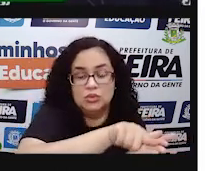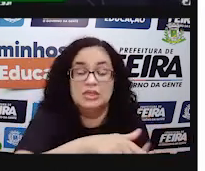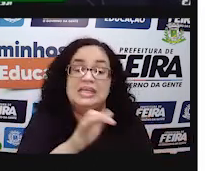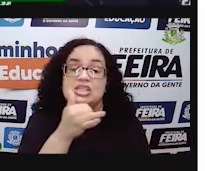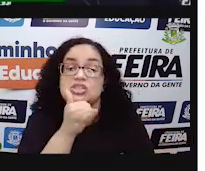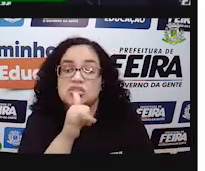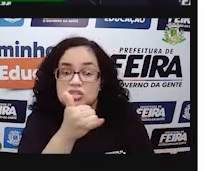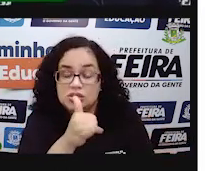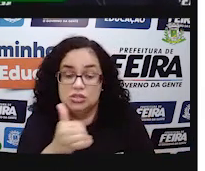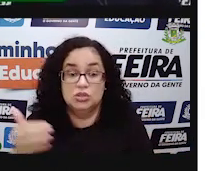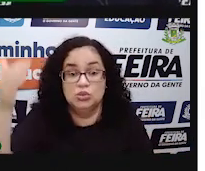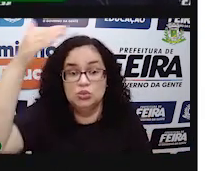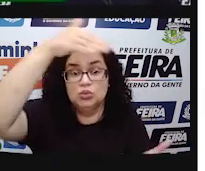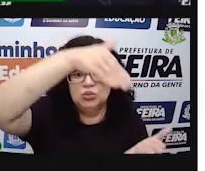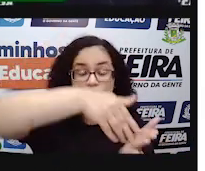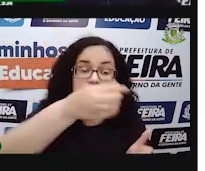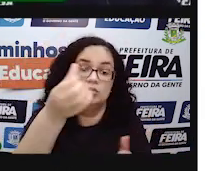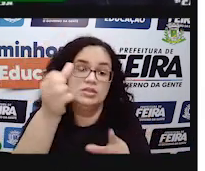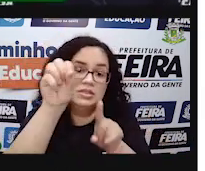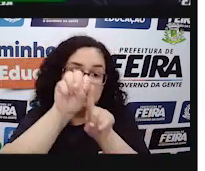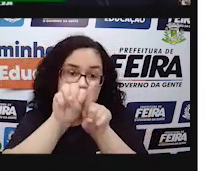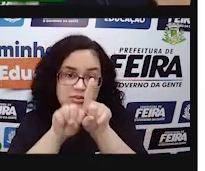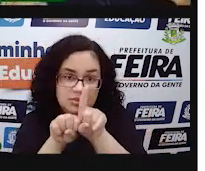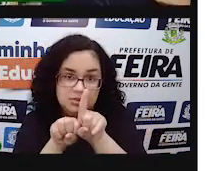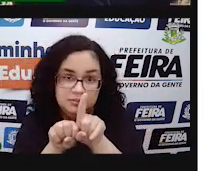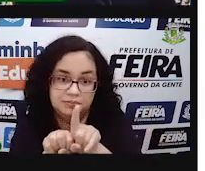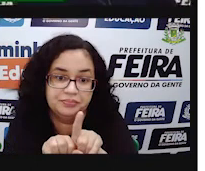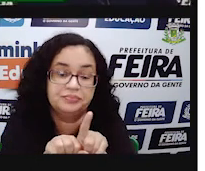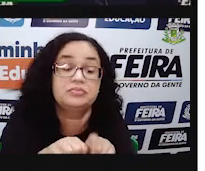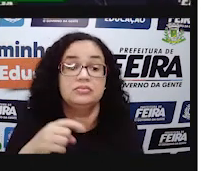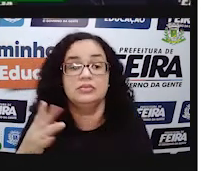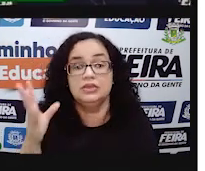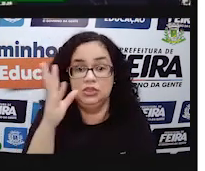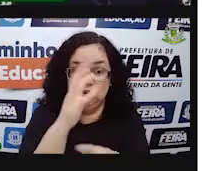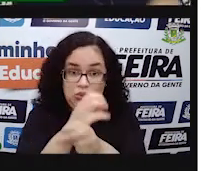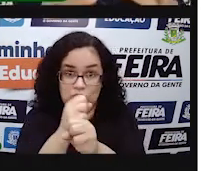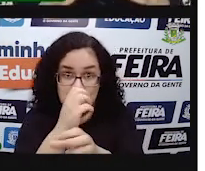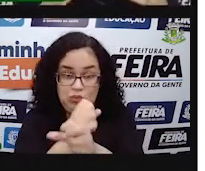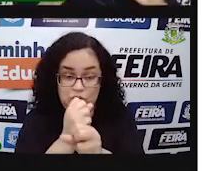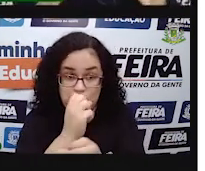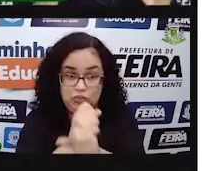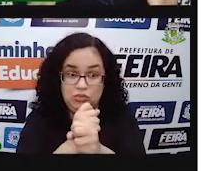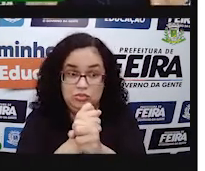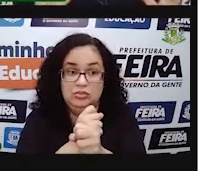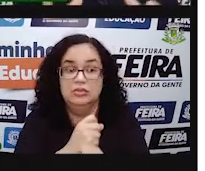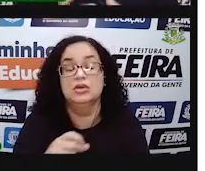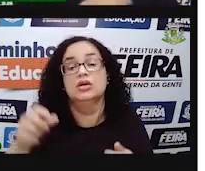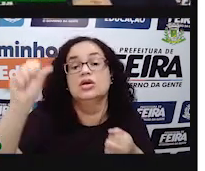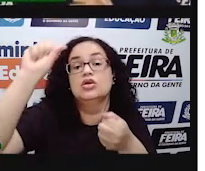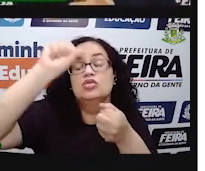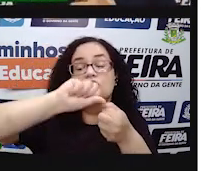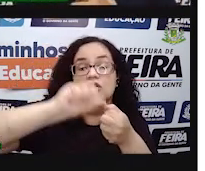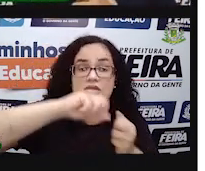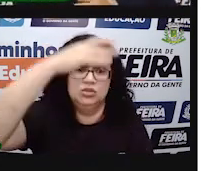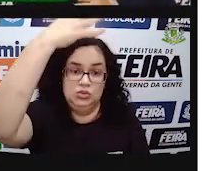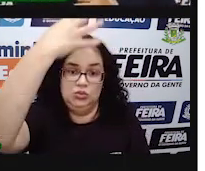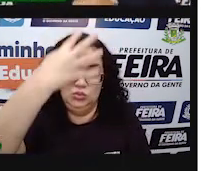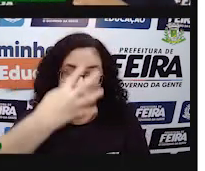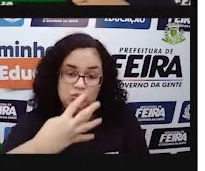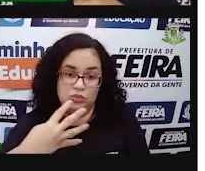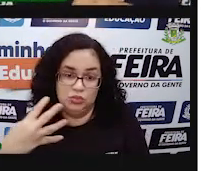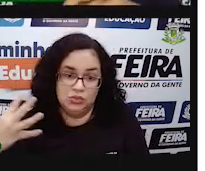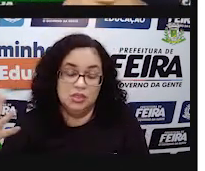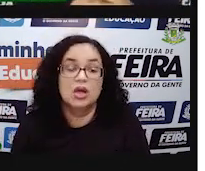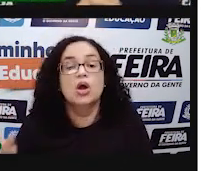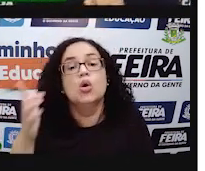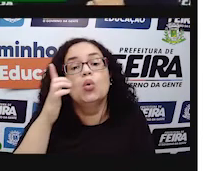das últimas seis contas de energia, dos últimos seis meses. Aí, pega essas contas, tá bom?